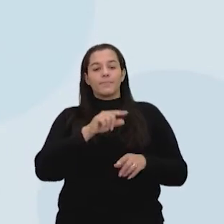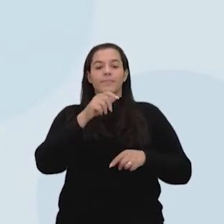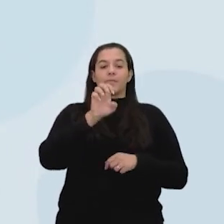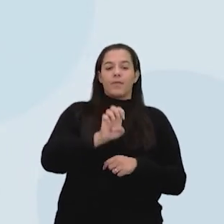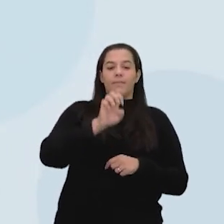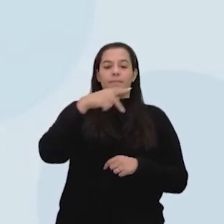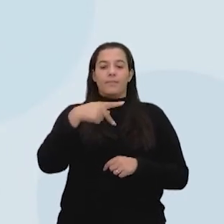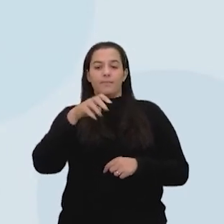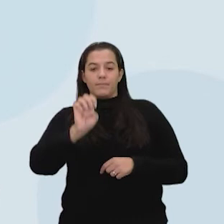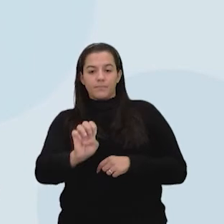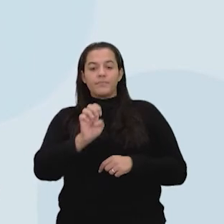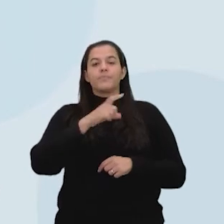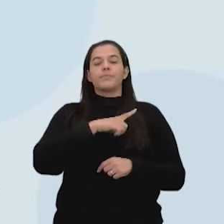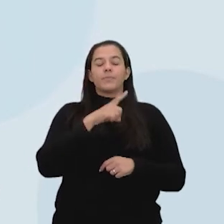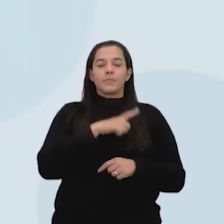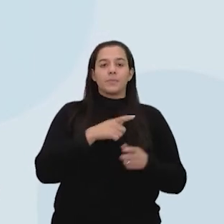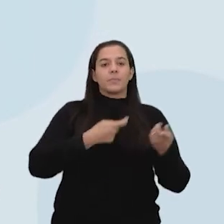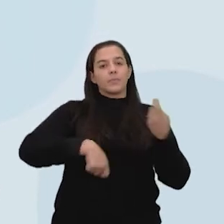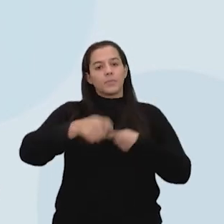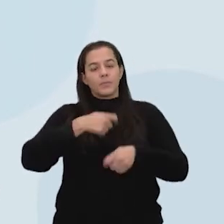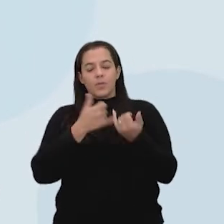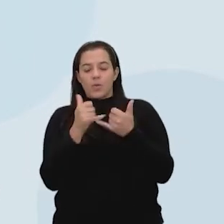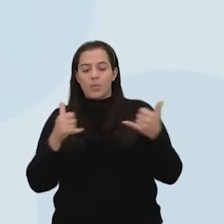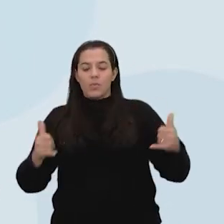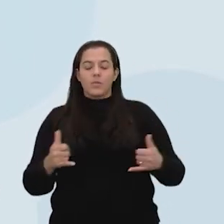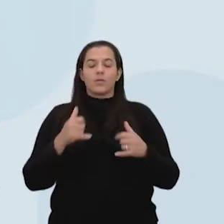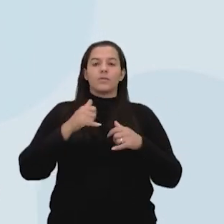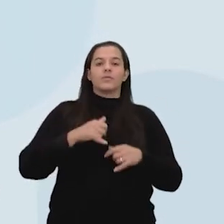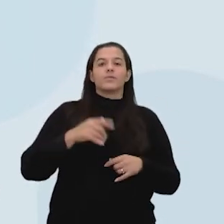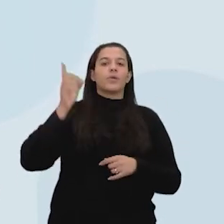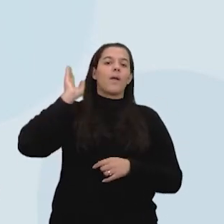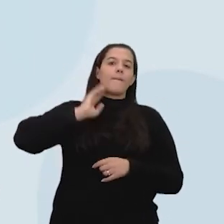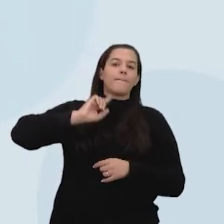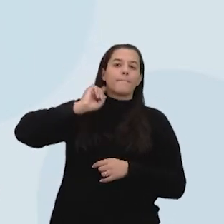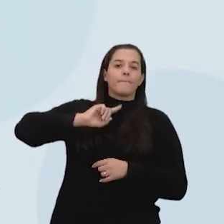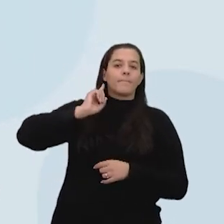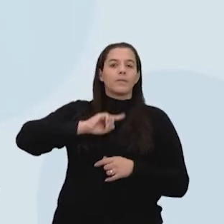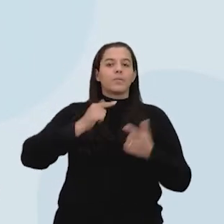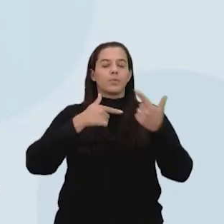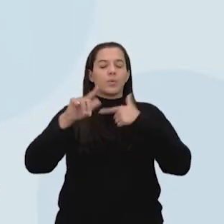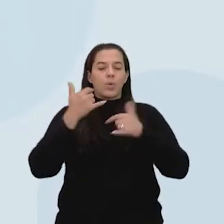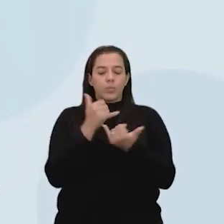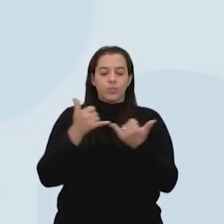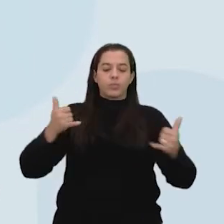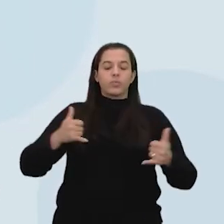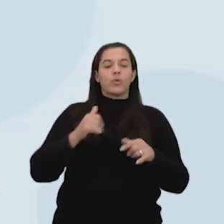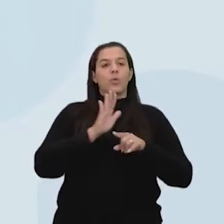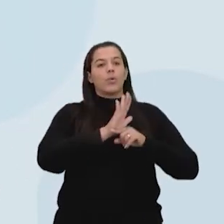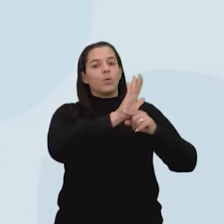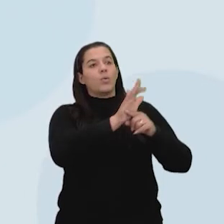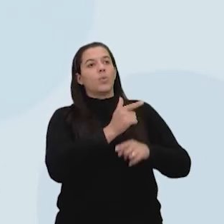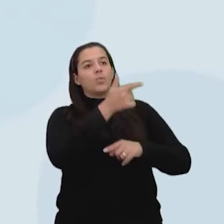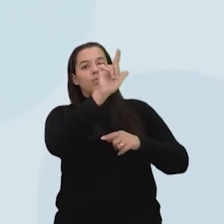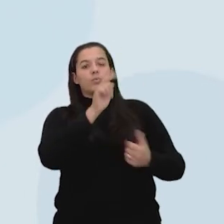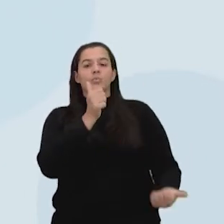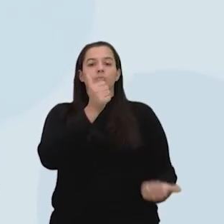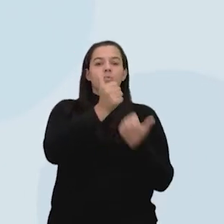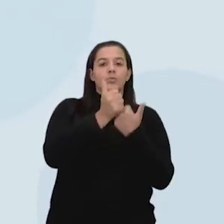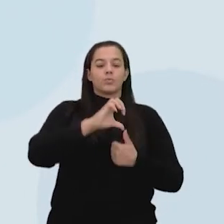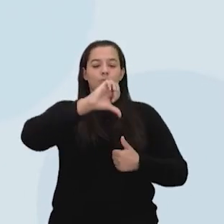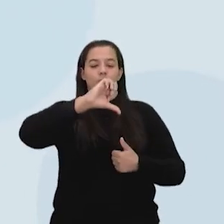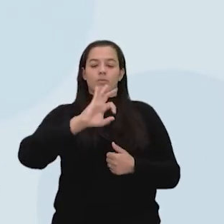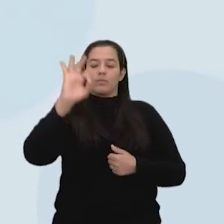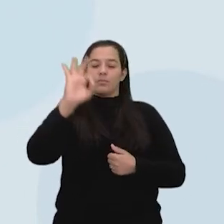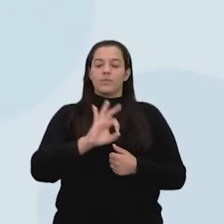Empresa de Pesquisa Energética e do Ministério de Minas e Energia, outra fonte com contribuição expressiva de 9%